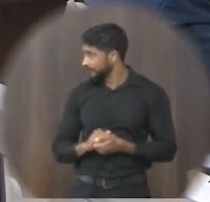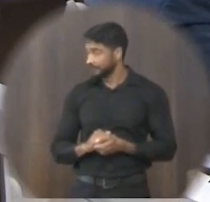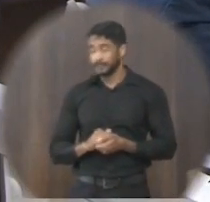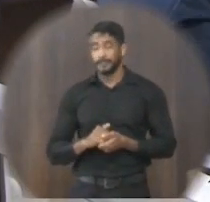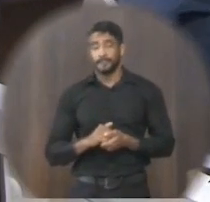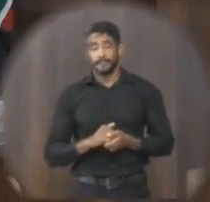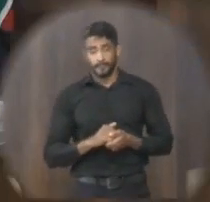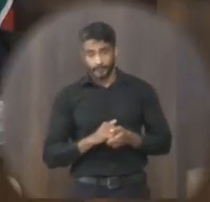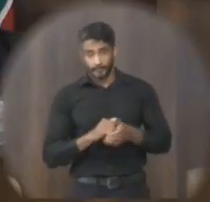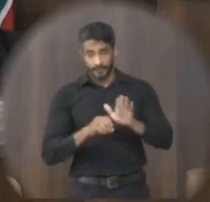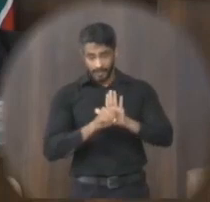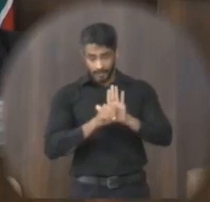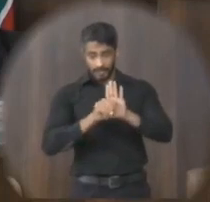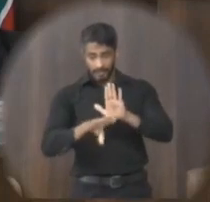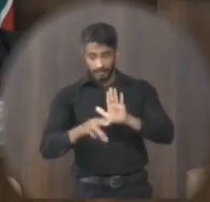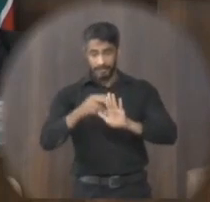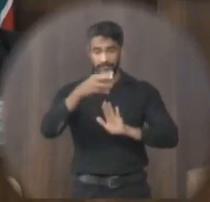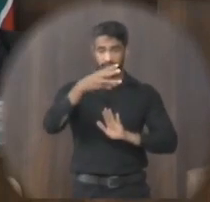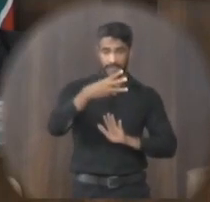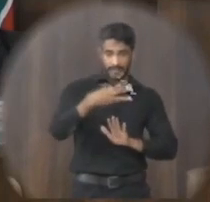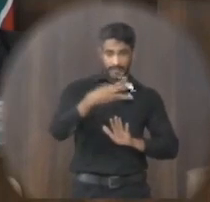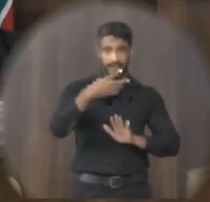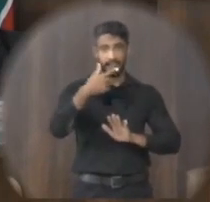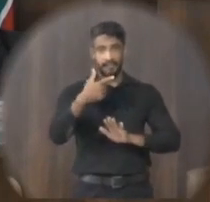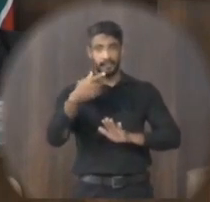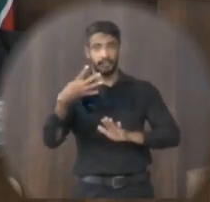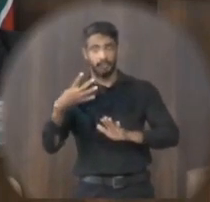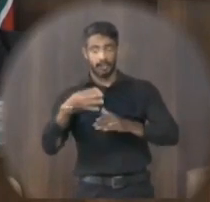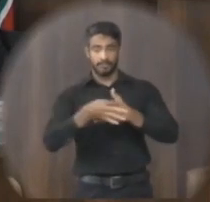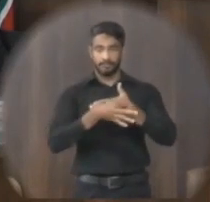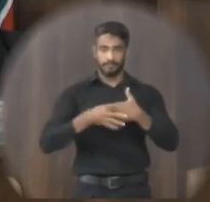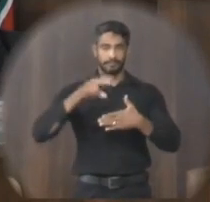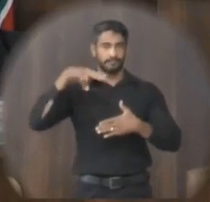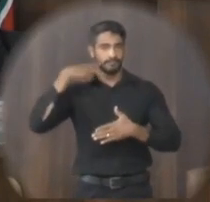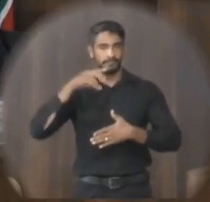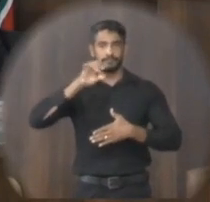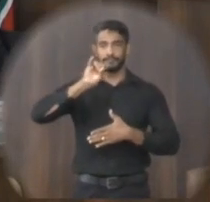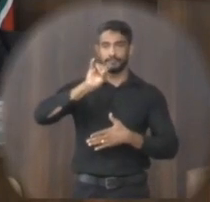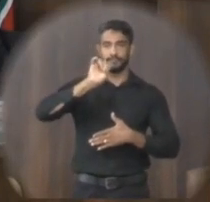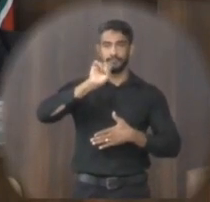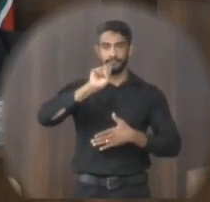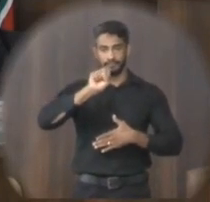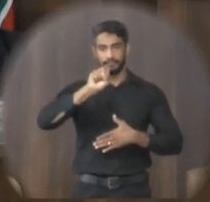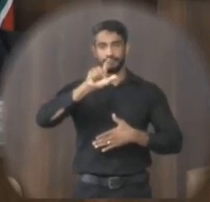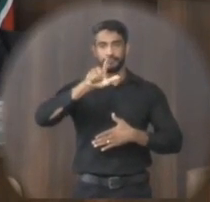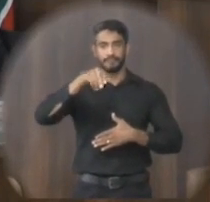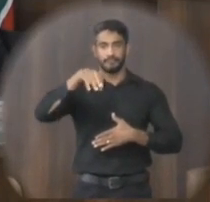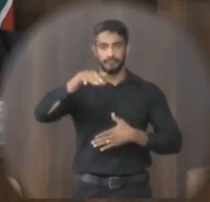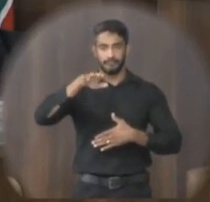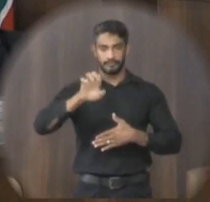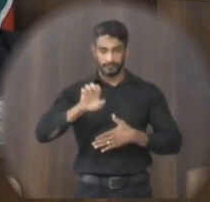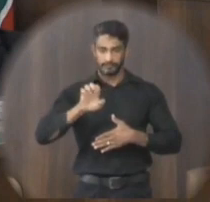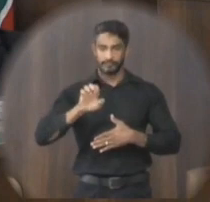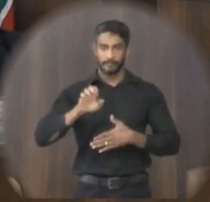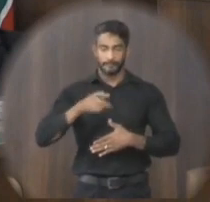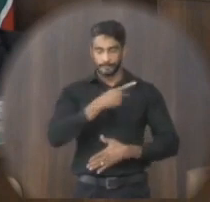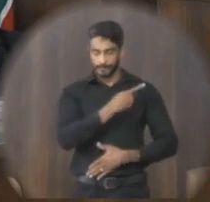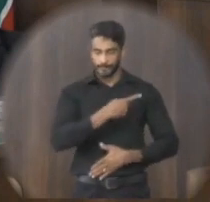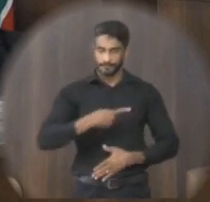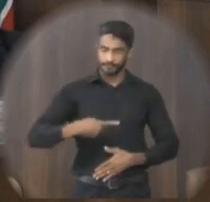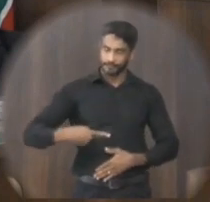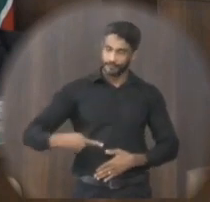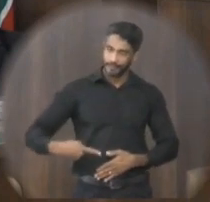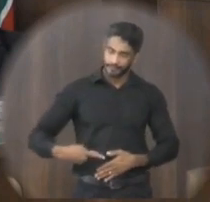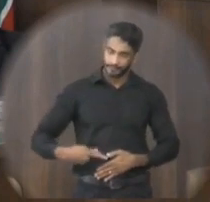requerimento 324 de 2021 de autoria da vereadora Islana e da Silva Pedro excelentíssimo senhor